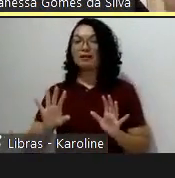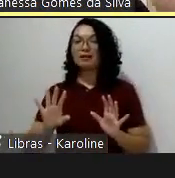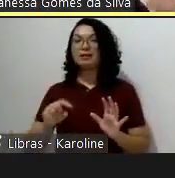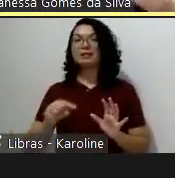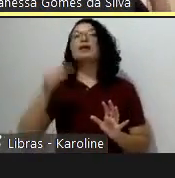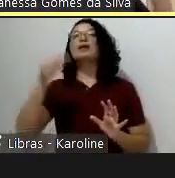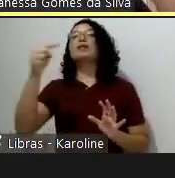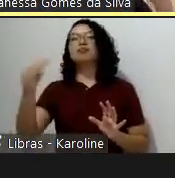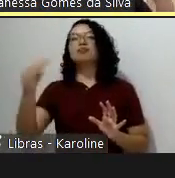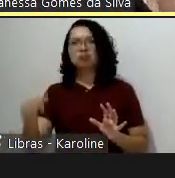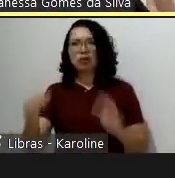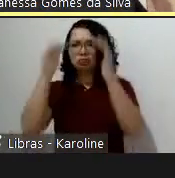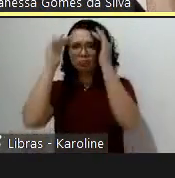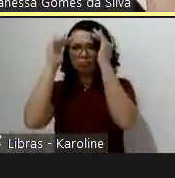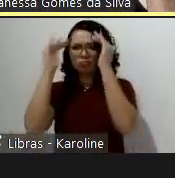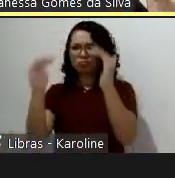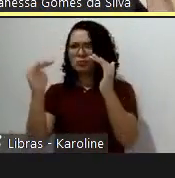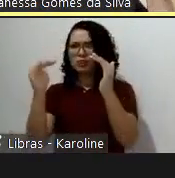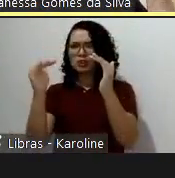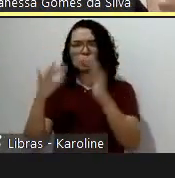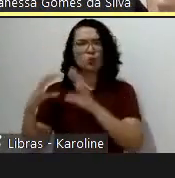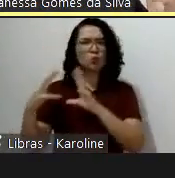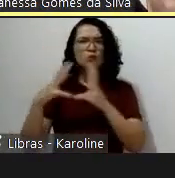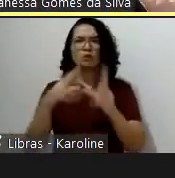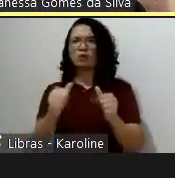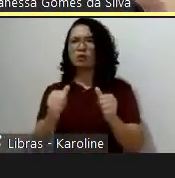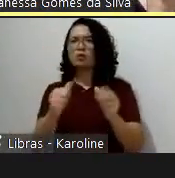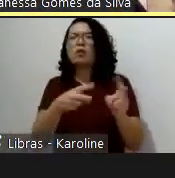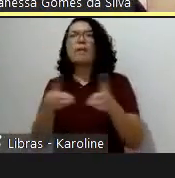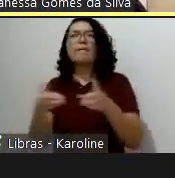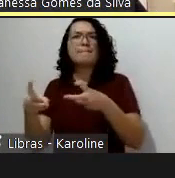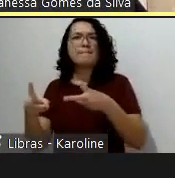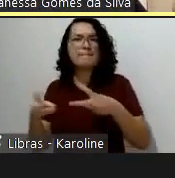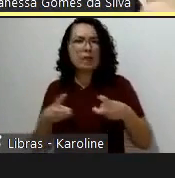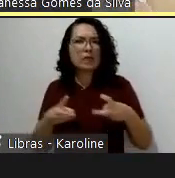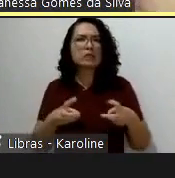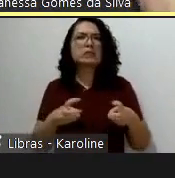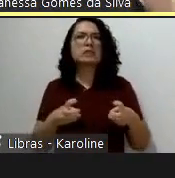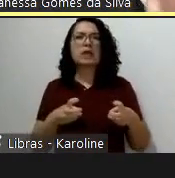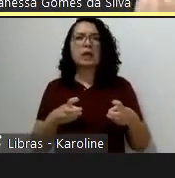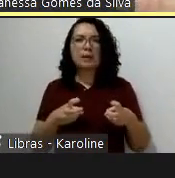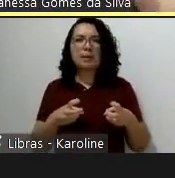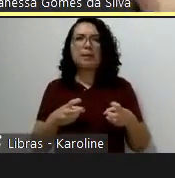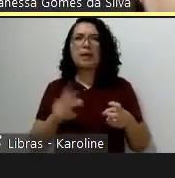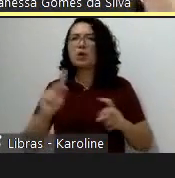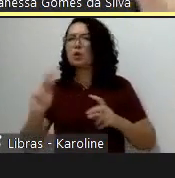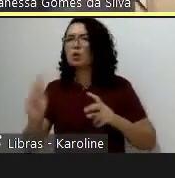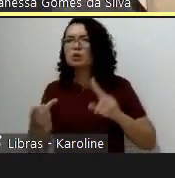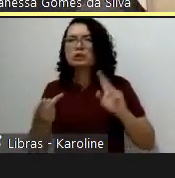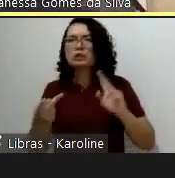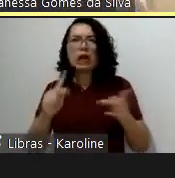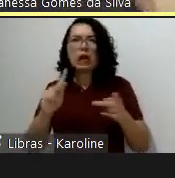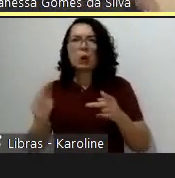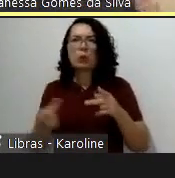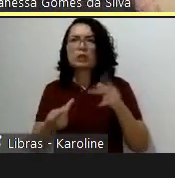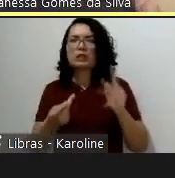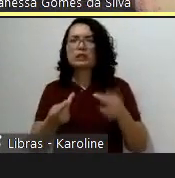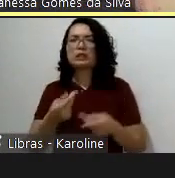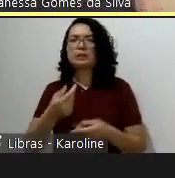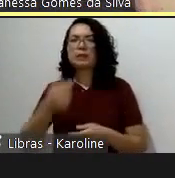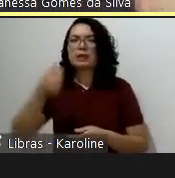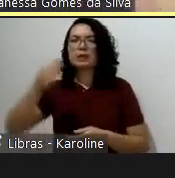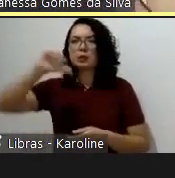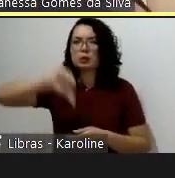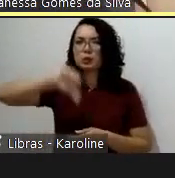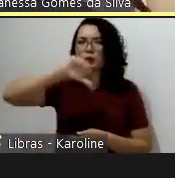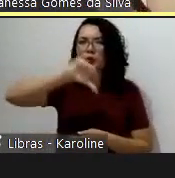Fizeram, identificaram quais eram os pontos críticos por conta deles, que eram as esquadrias, que era o tipo de cimento, que era